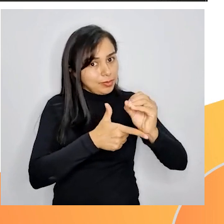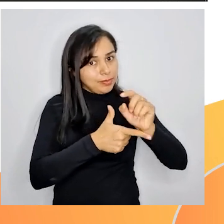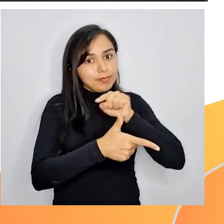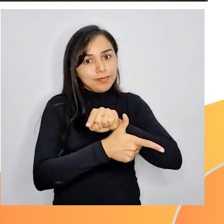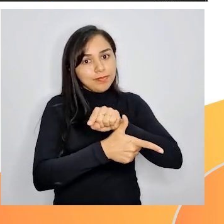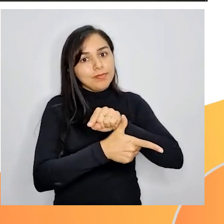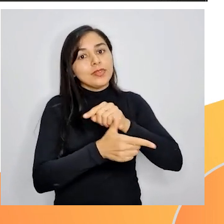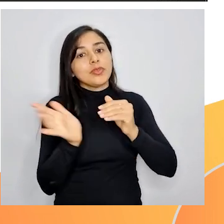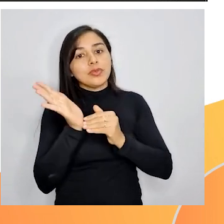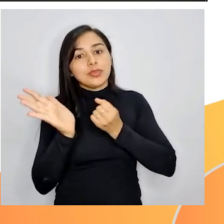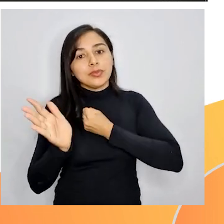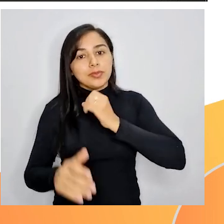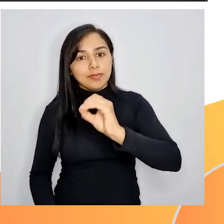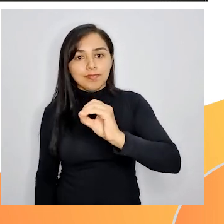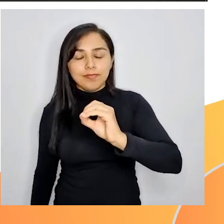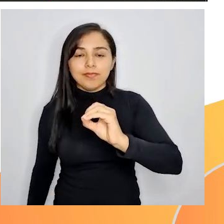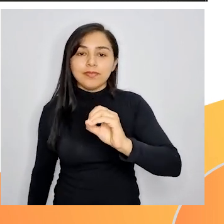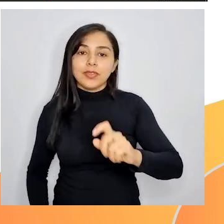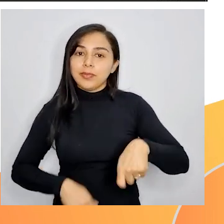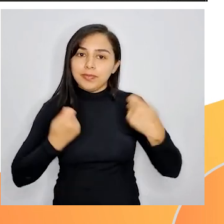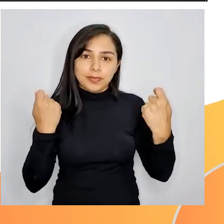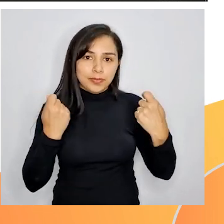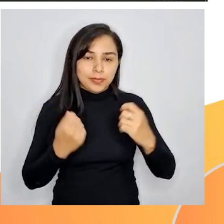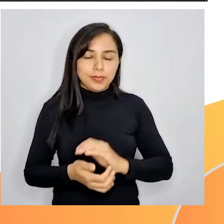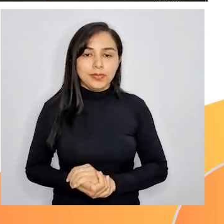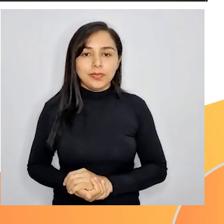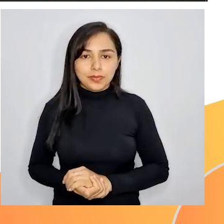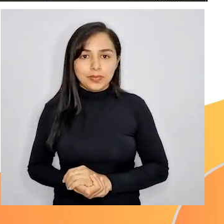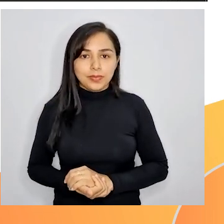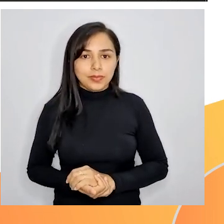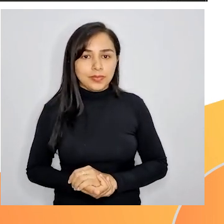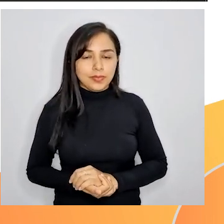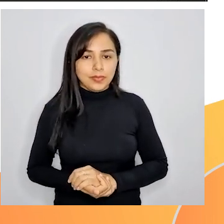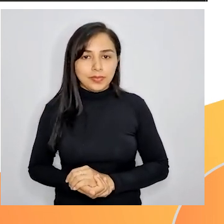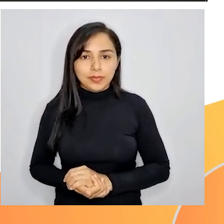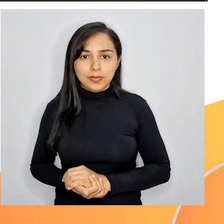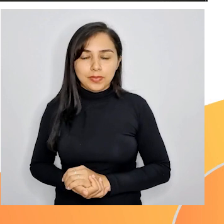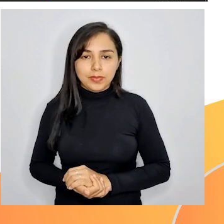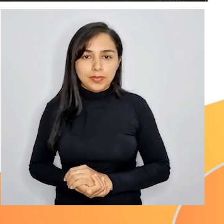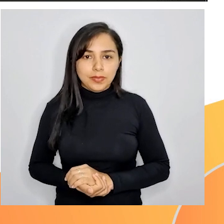0. Então, essa divisão não será exata. Não podemos dividir.